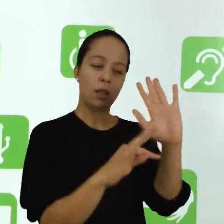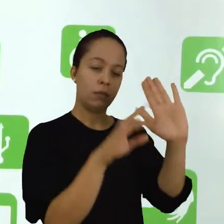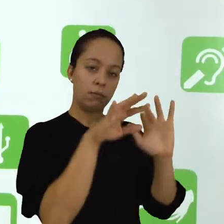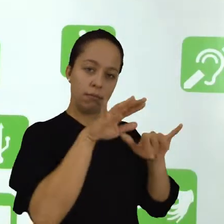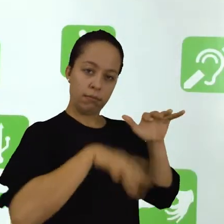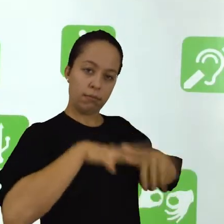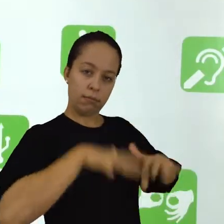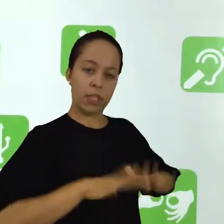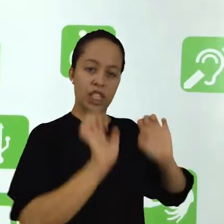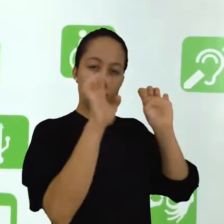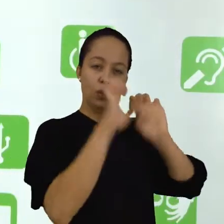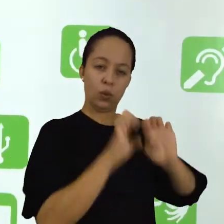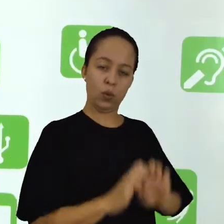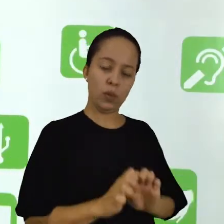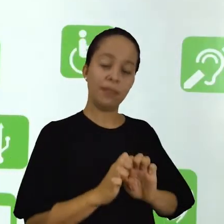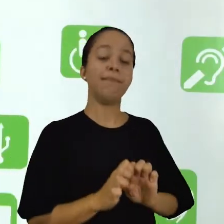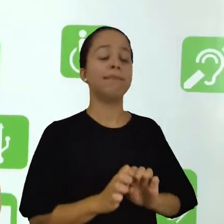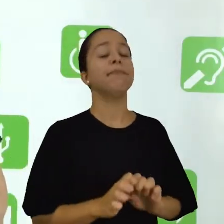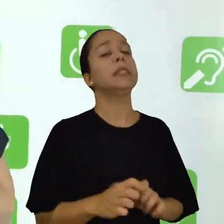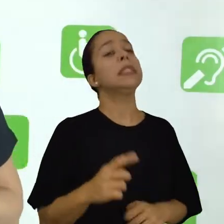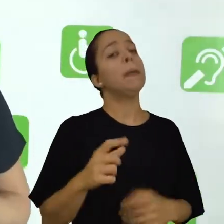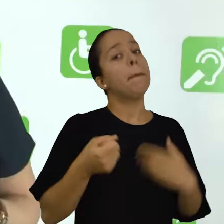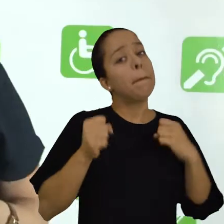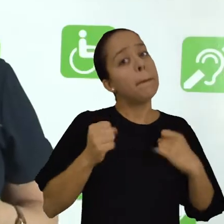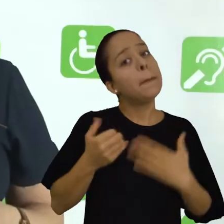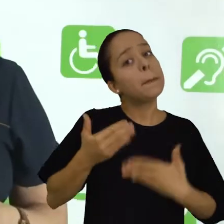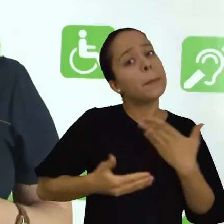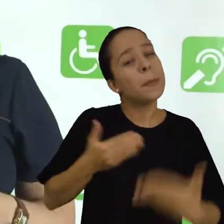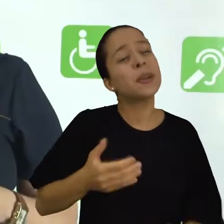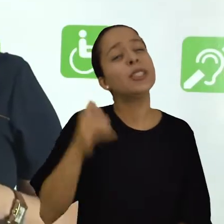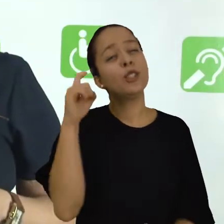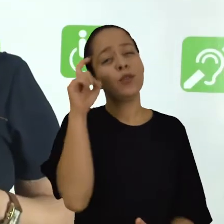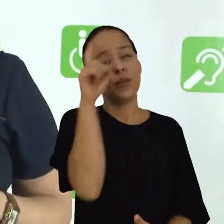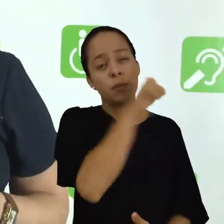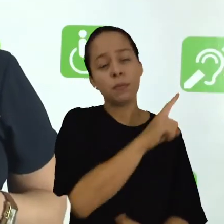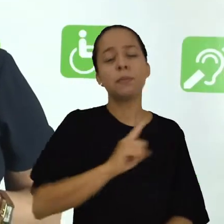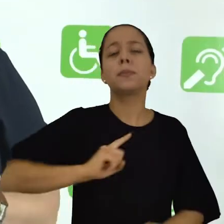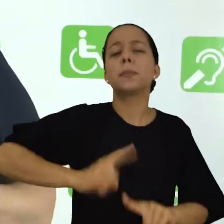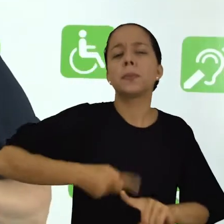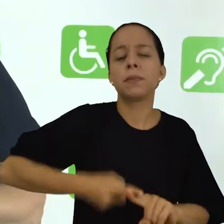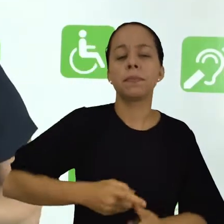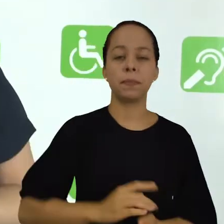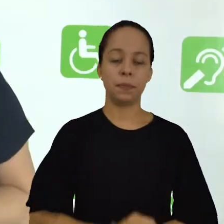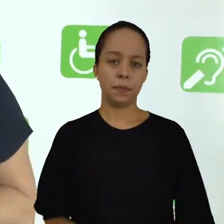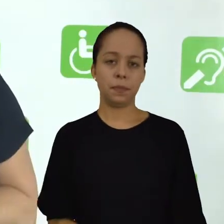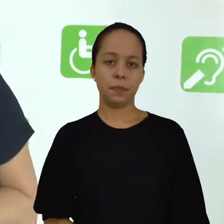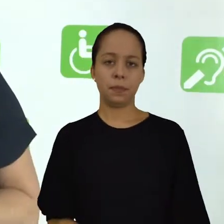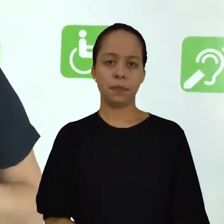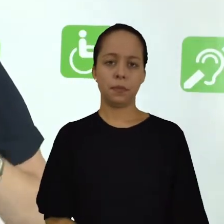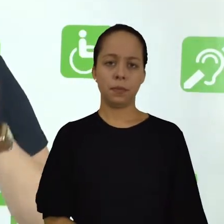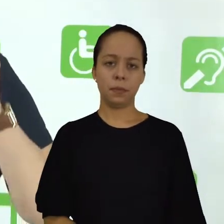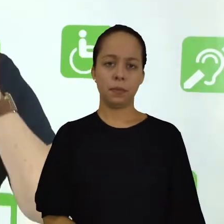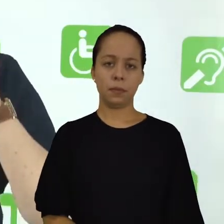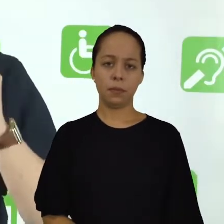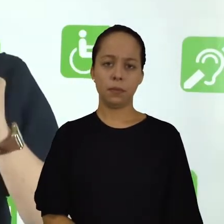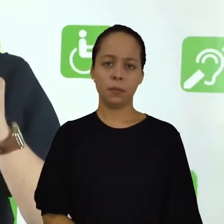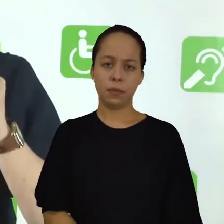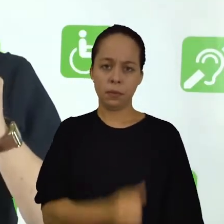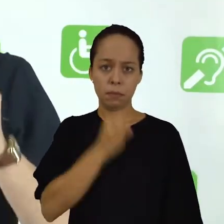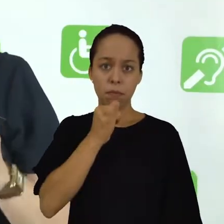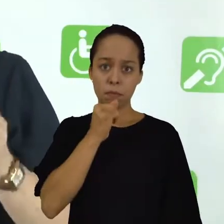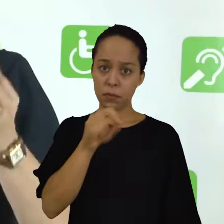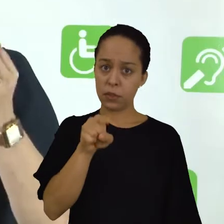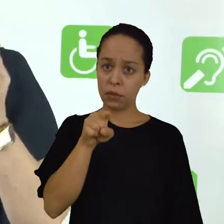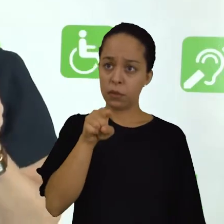estruturação do texto, elas podem ocorrer devido ao seguinte, você